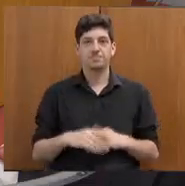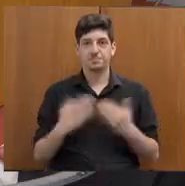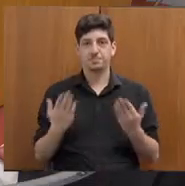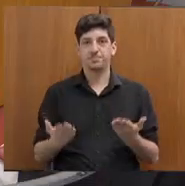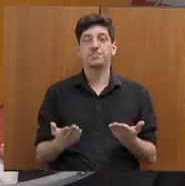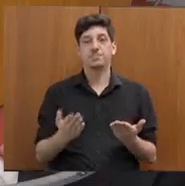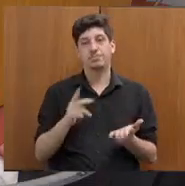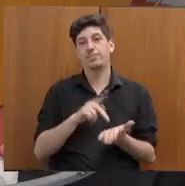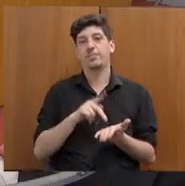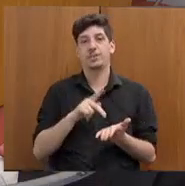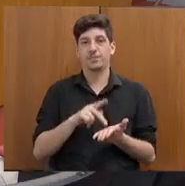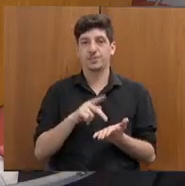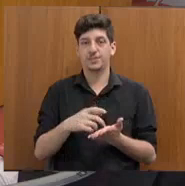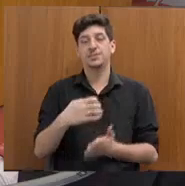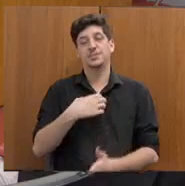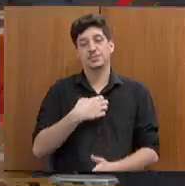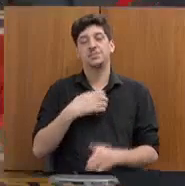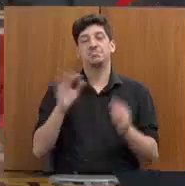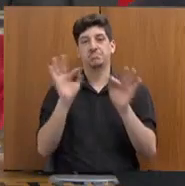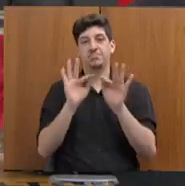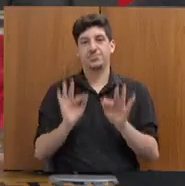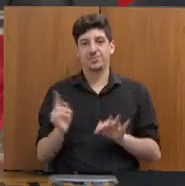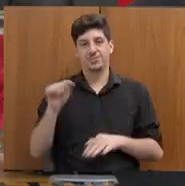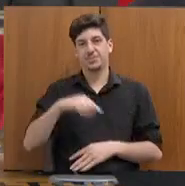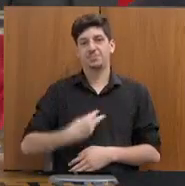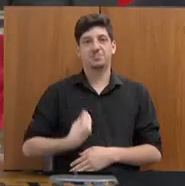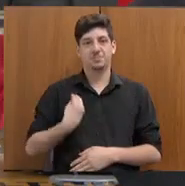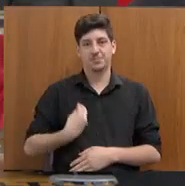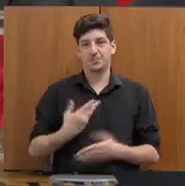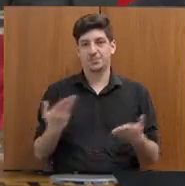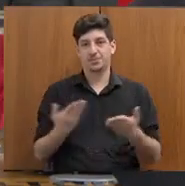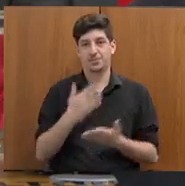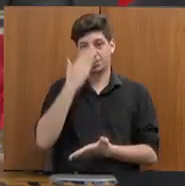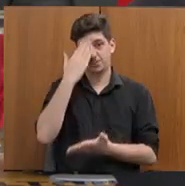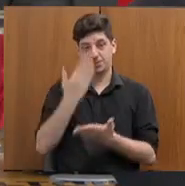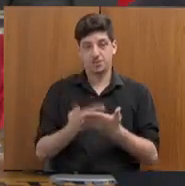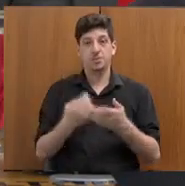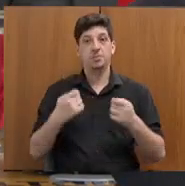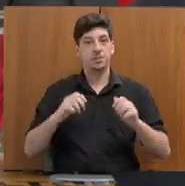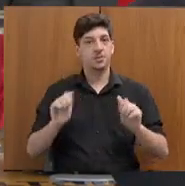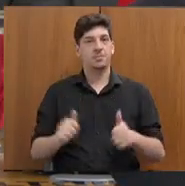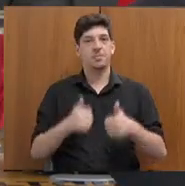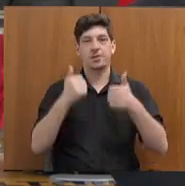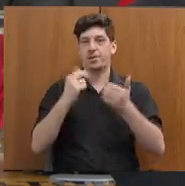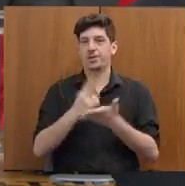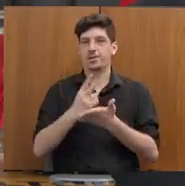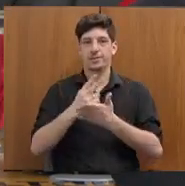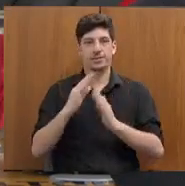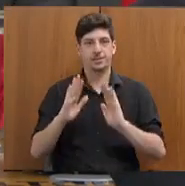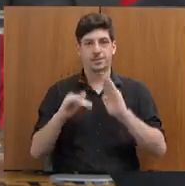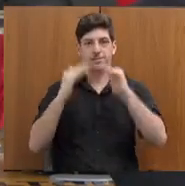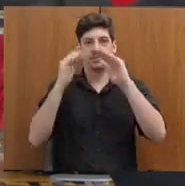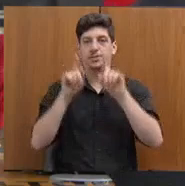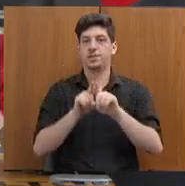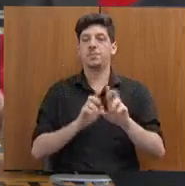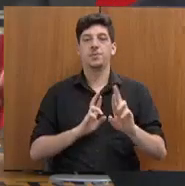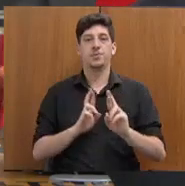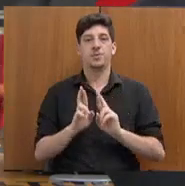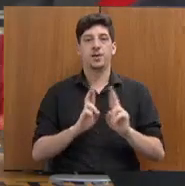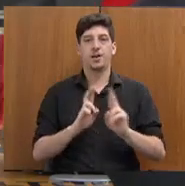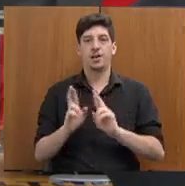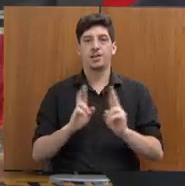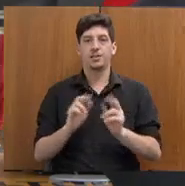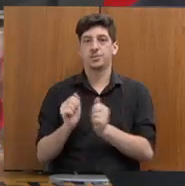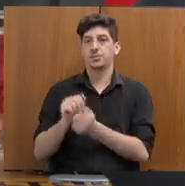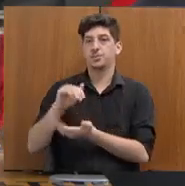realmente, estou contente de estar aqui. Eu acho que isso aqui precisa ser aprimorado. Nós temos que ter uma relação com o